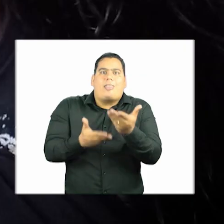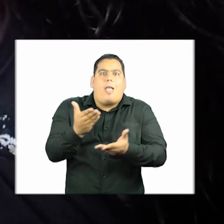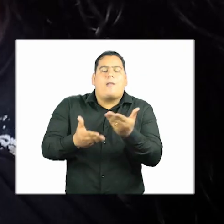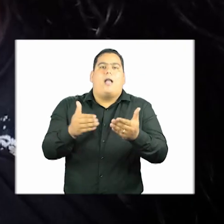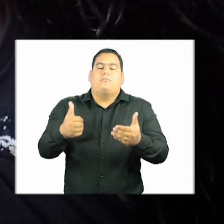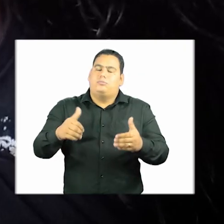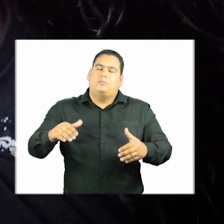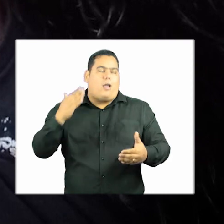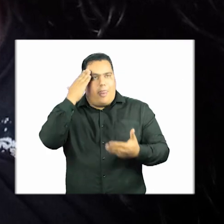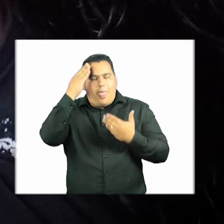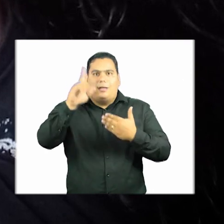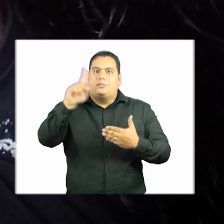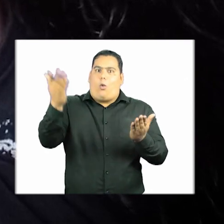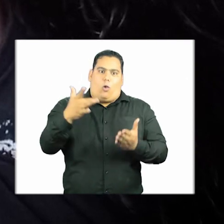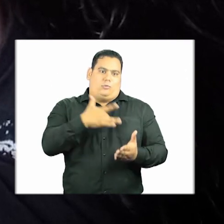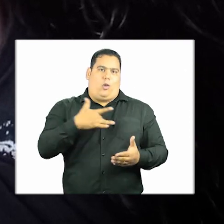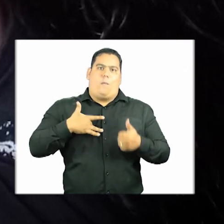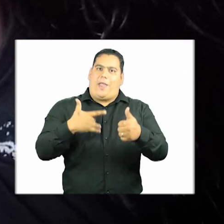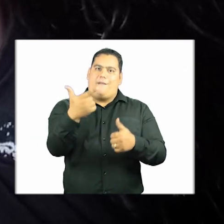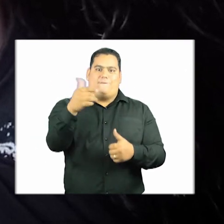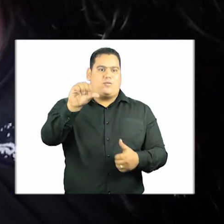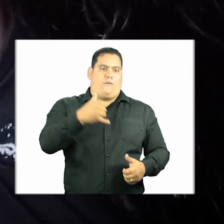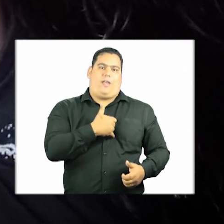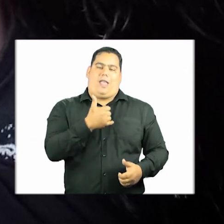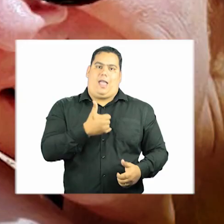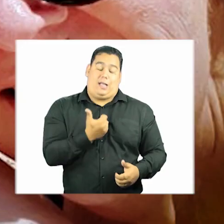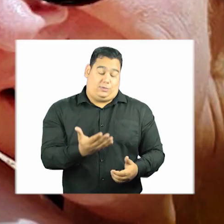sucesso, com saúde, hoje com 29 anos,